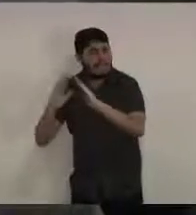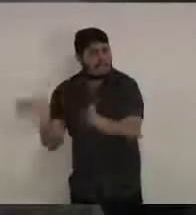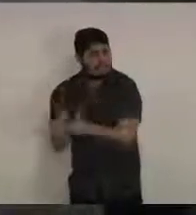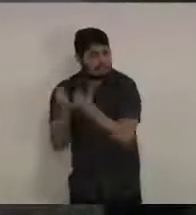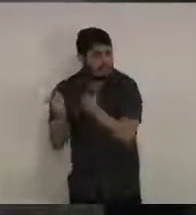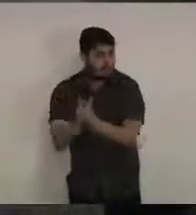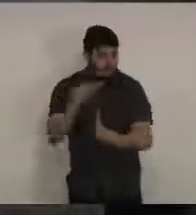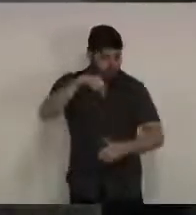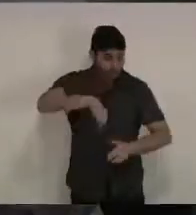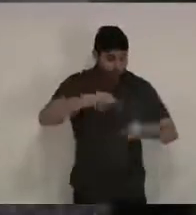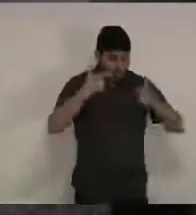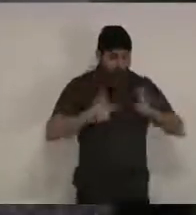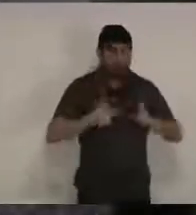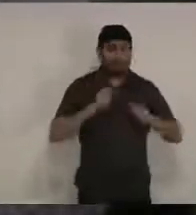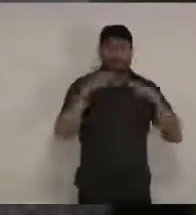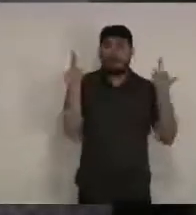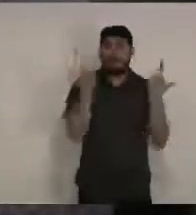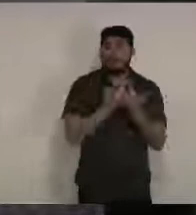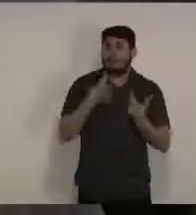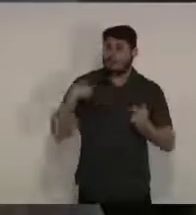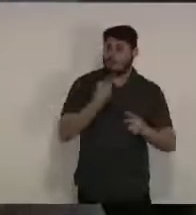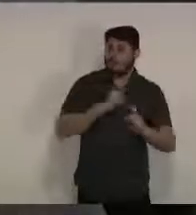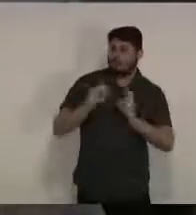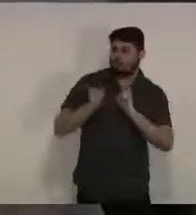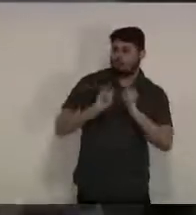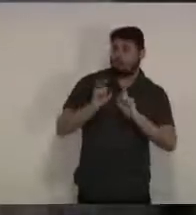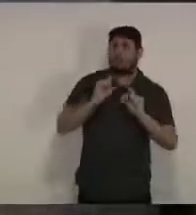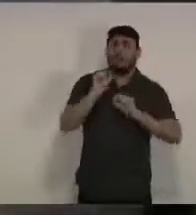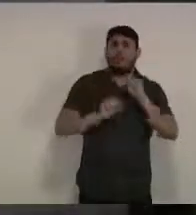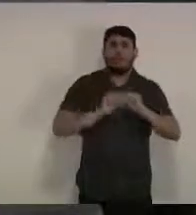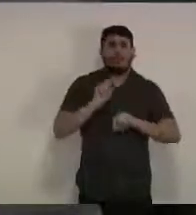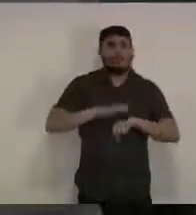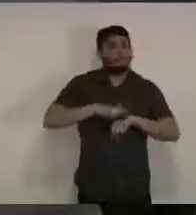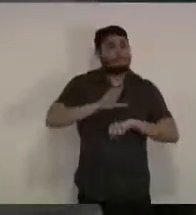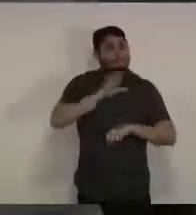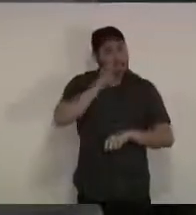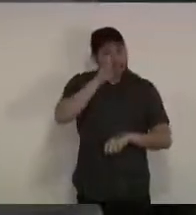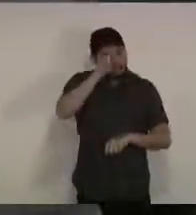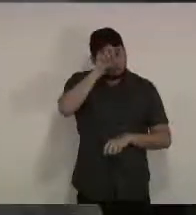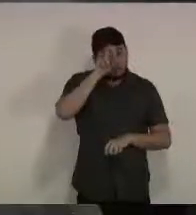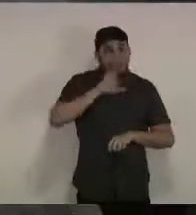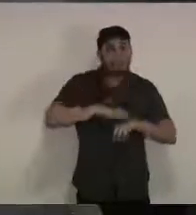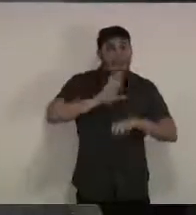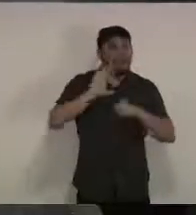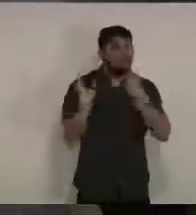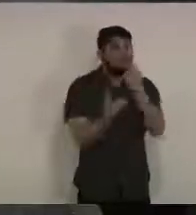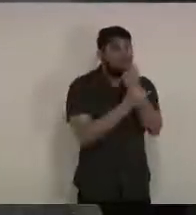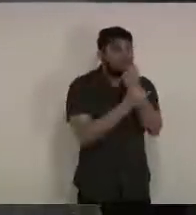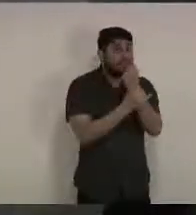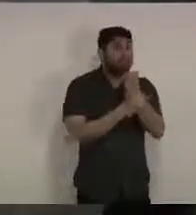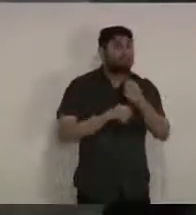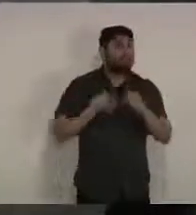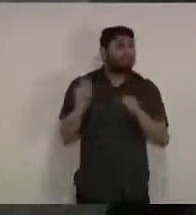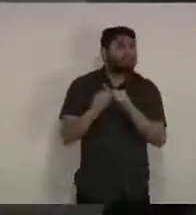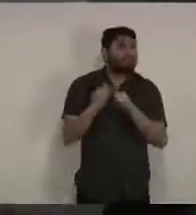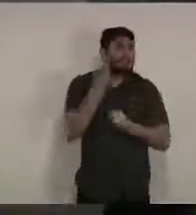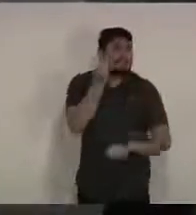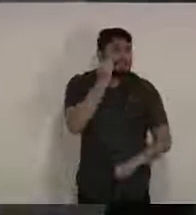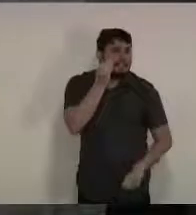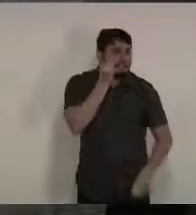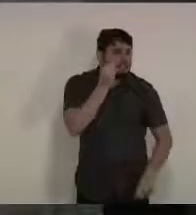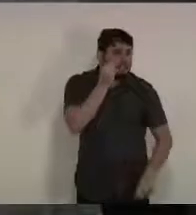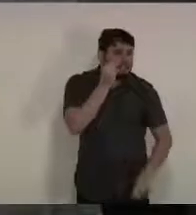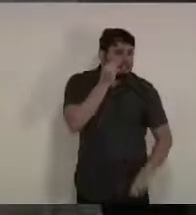pactuamos que seria muito mais seguro fazer uma testagem primeiro em massa de todos os moradores e trabalhadores realizamos